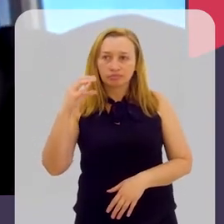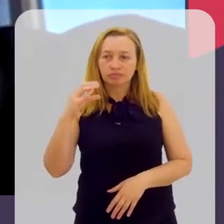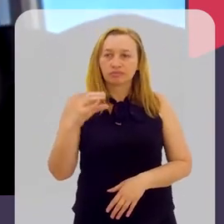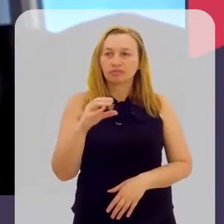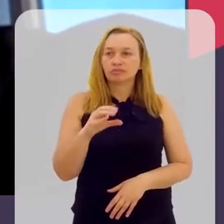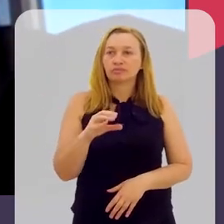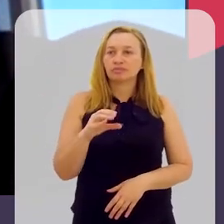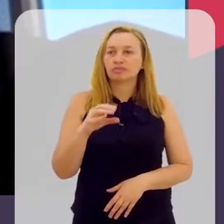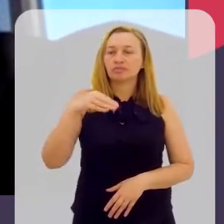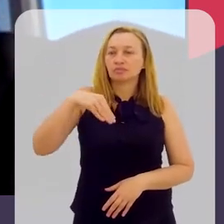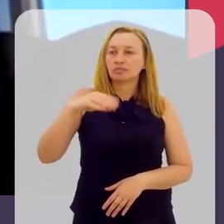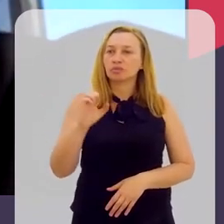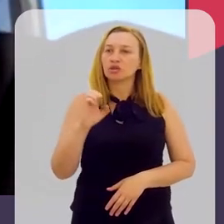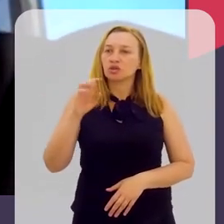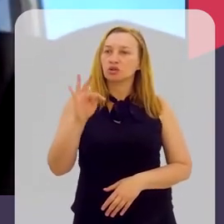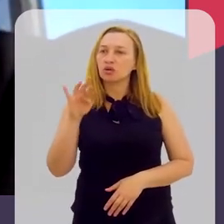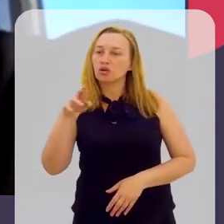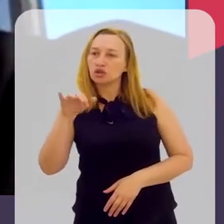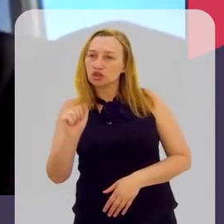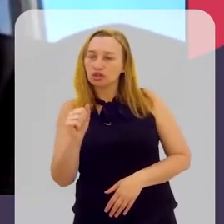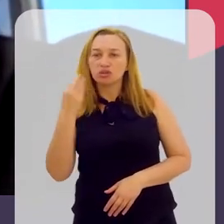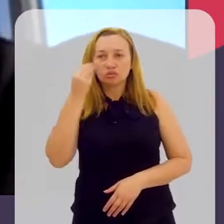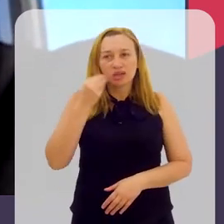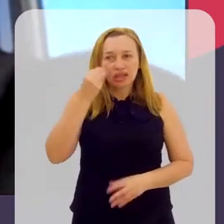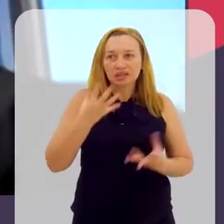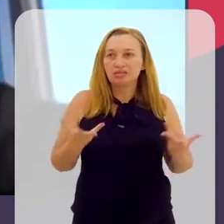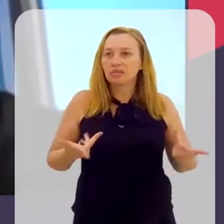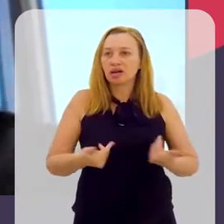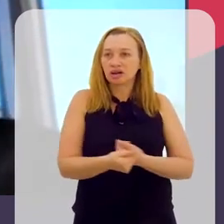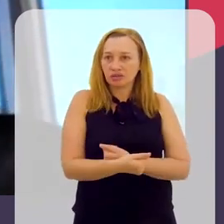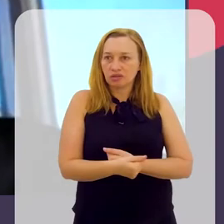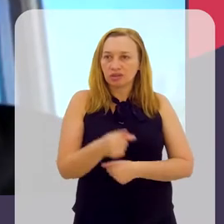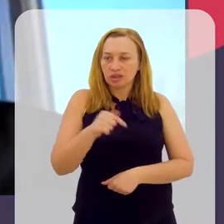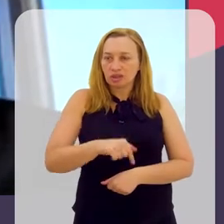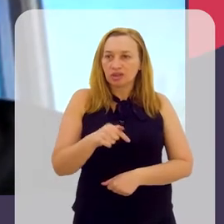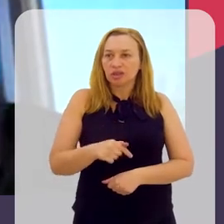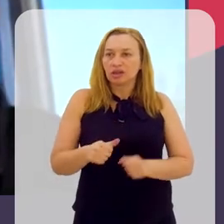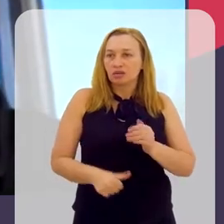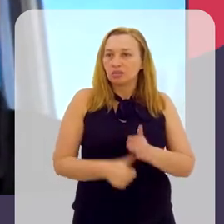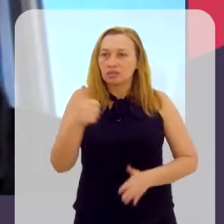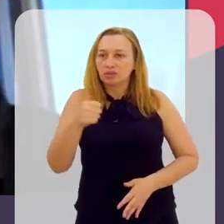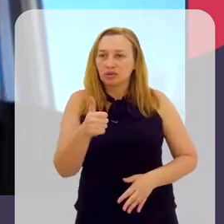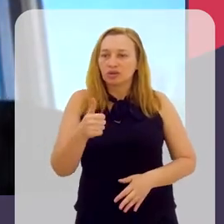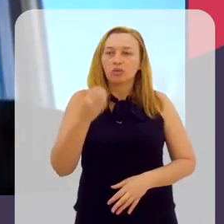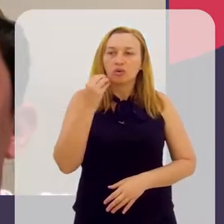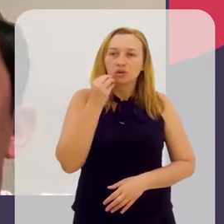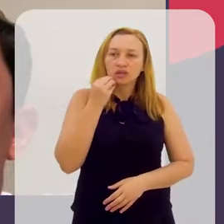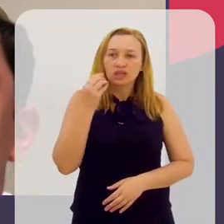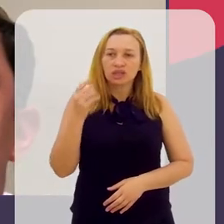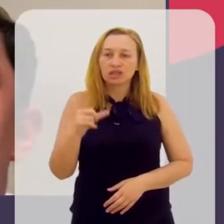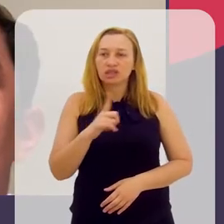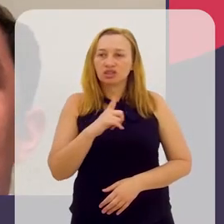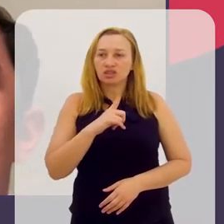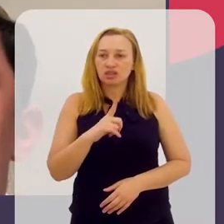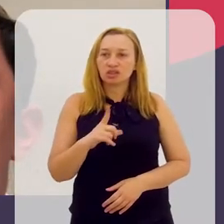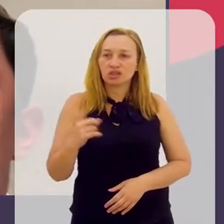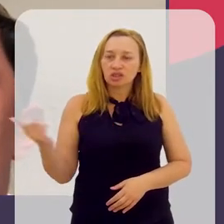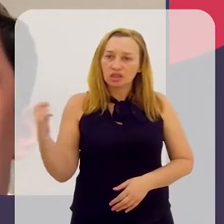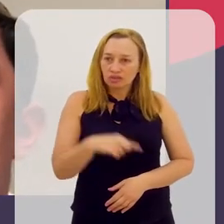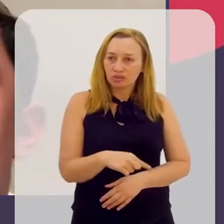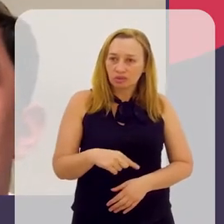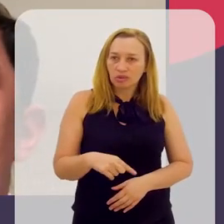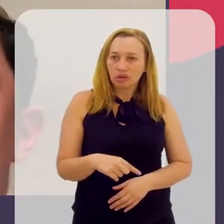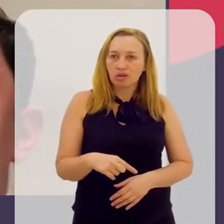no departamento de imunologia. Aqui tem sido uma experiência sensacional. A primeira oportunidade que eu tive